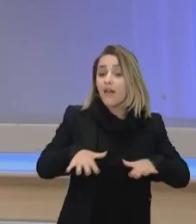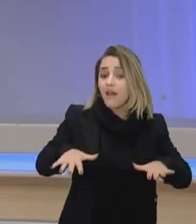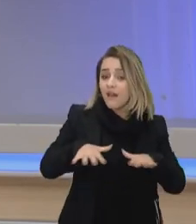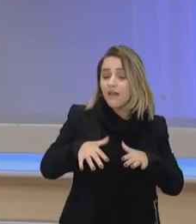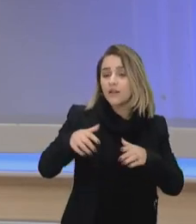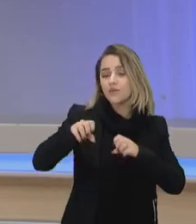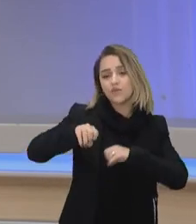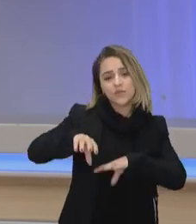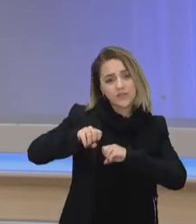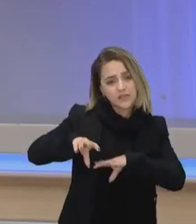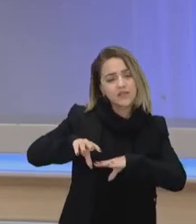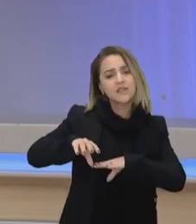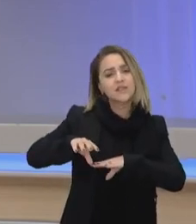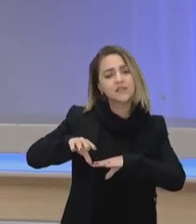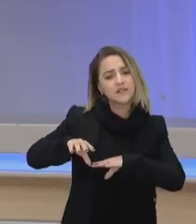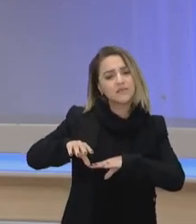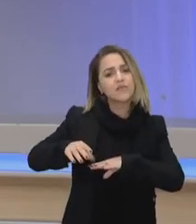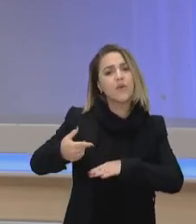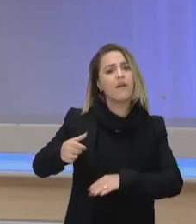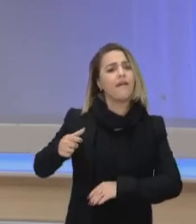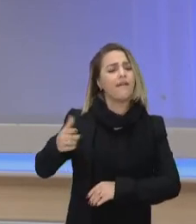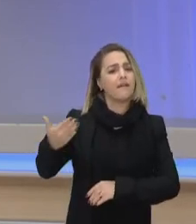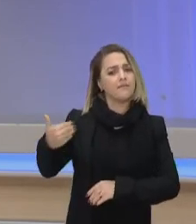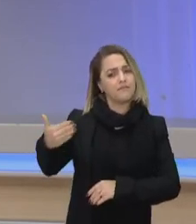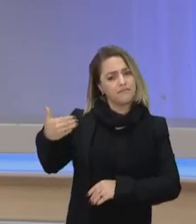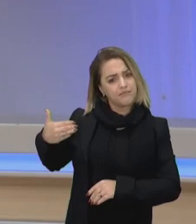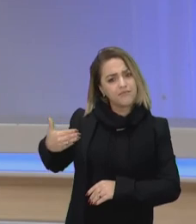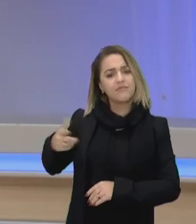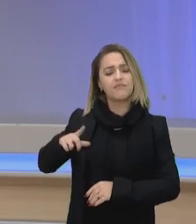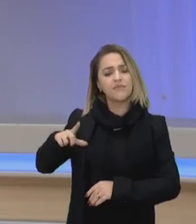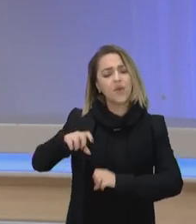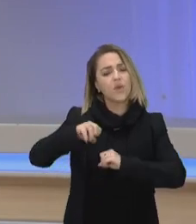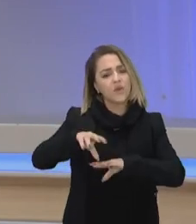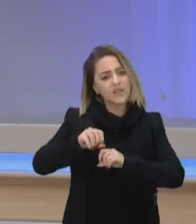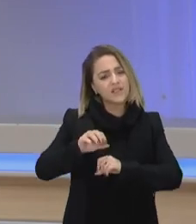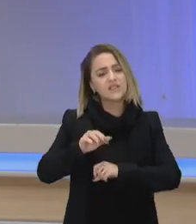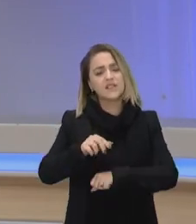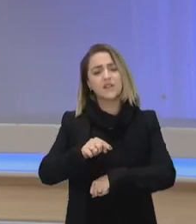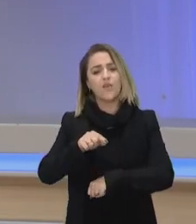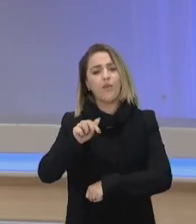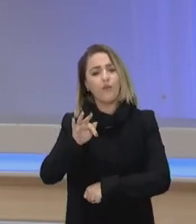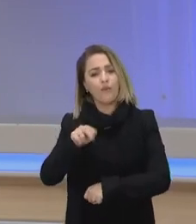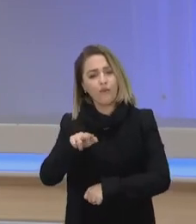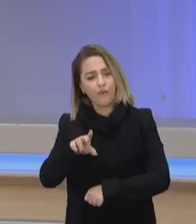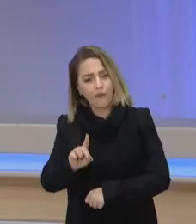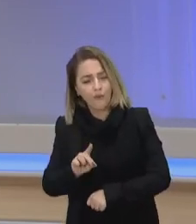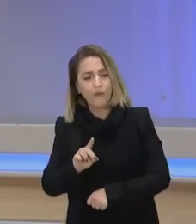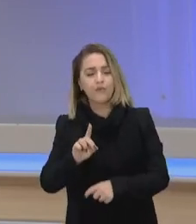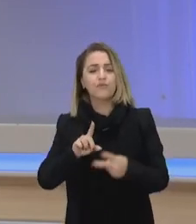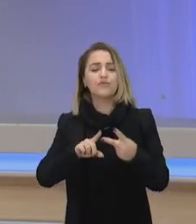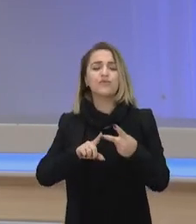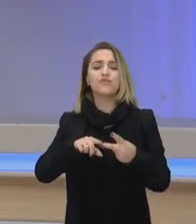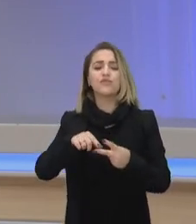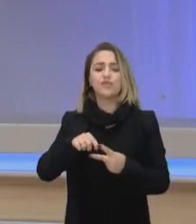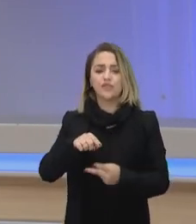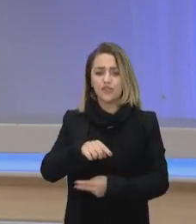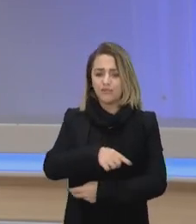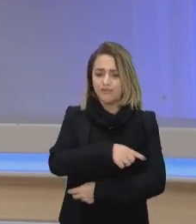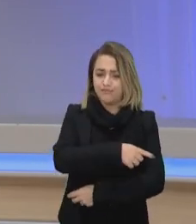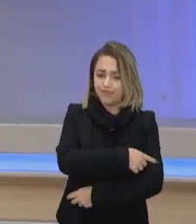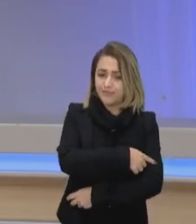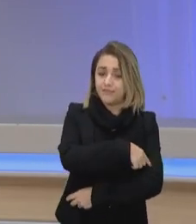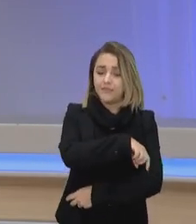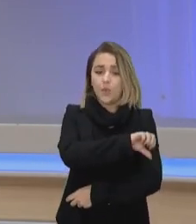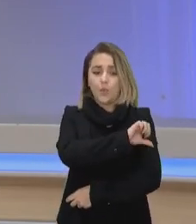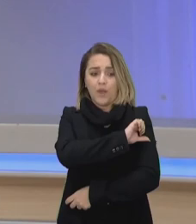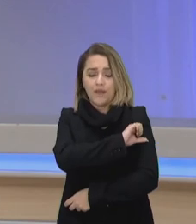desde o ensino fundamental até o ensino médio passando pelo ensino médio chegando no ensino superior